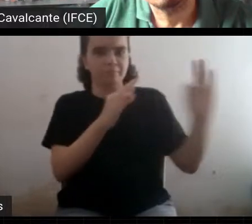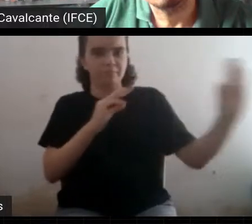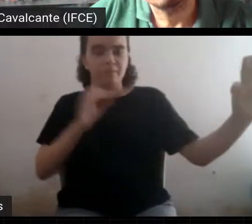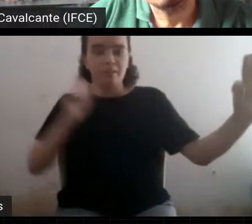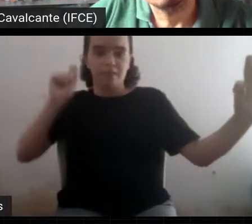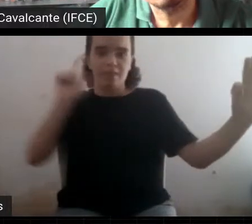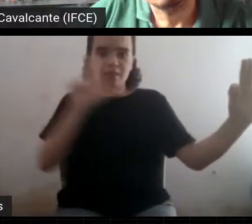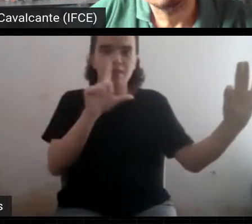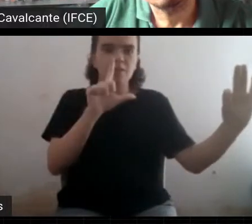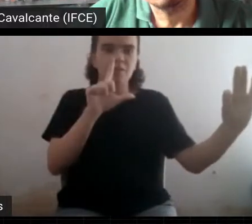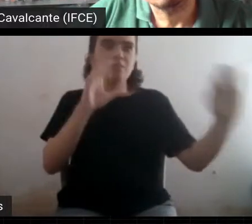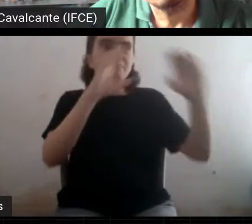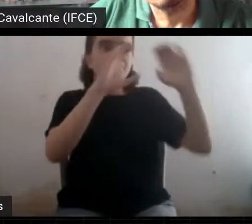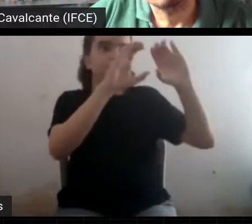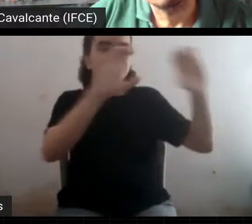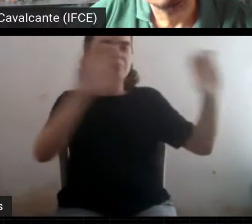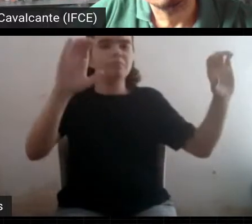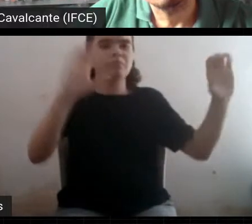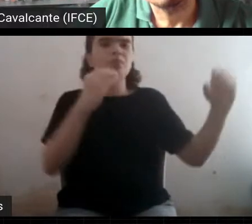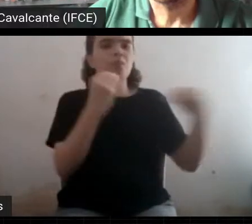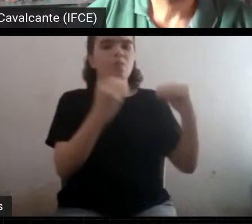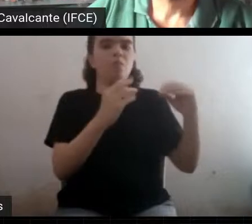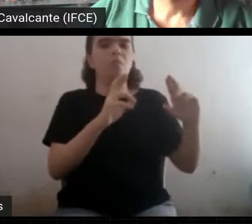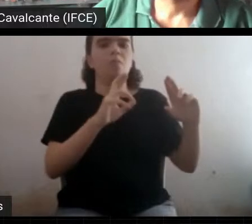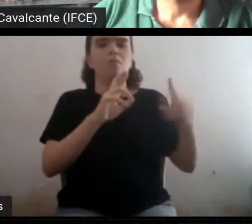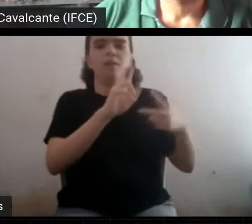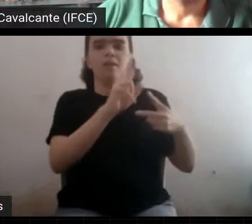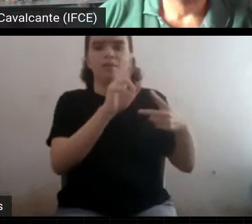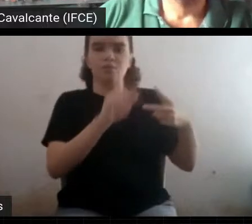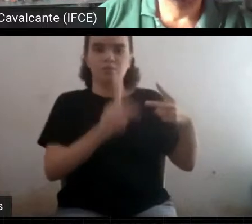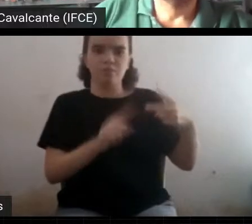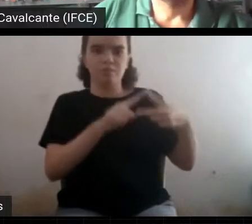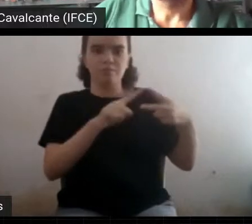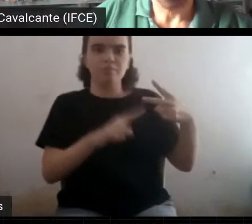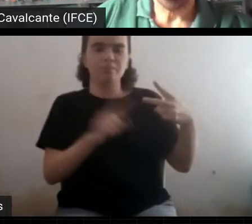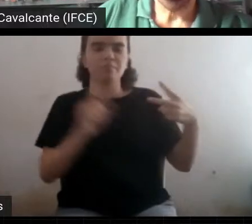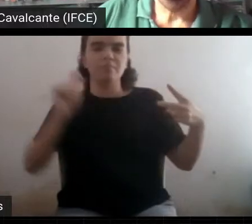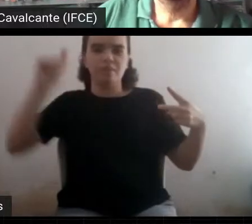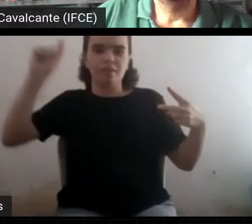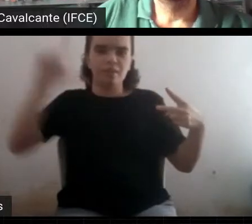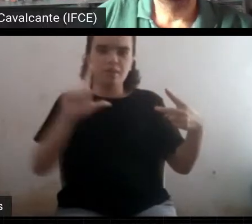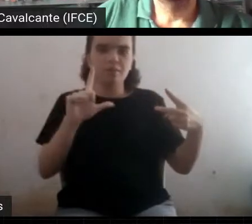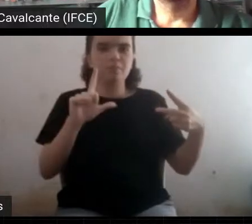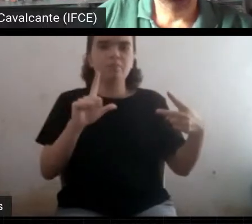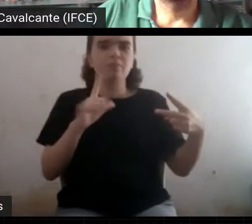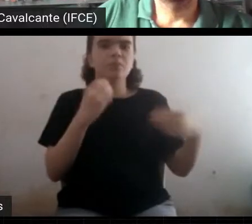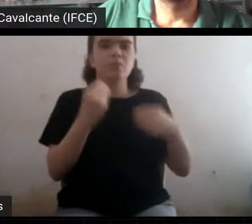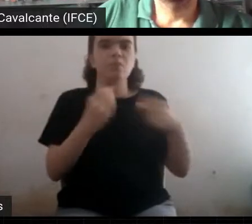de um ponto ao outro. Então, como é que essas temperaturas sabem exatamente uma da outra?